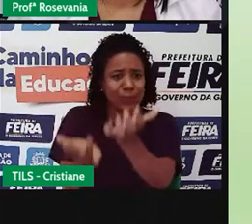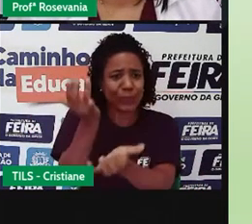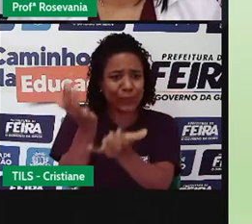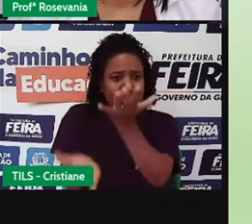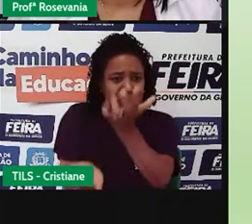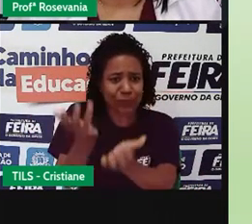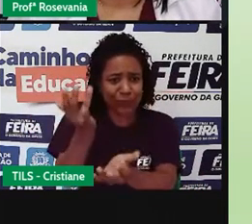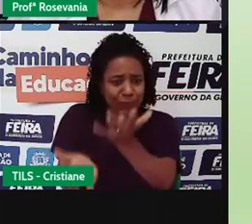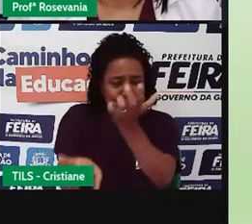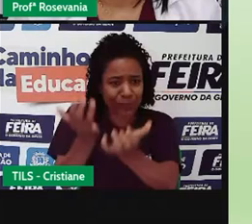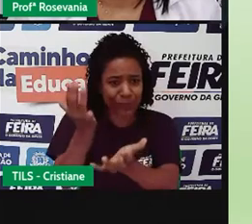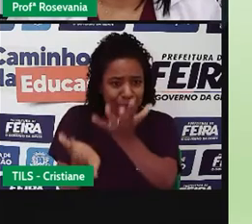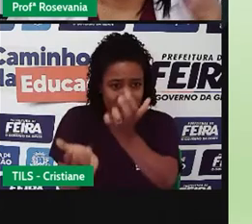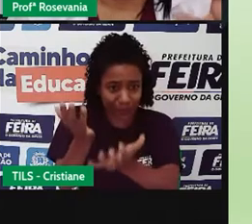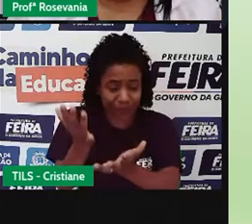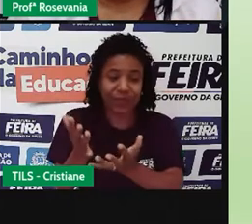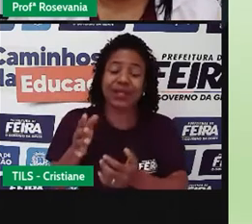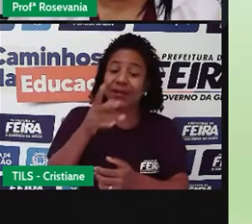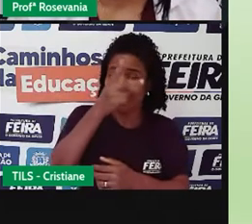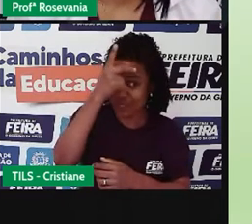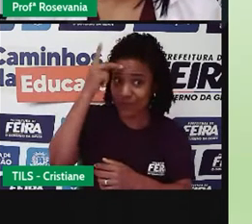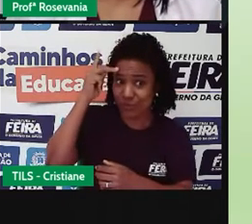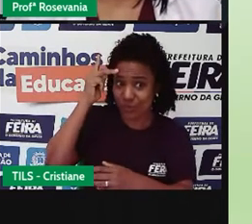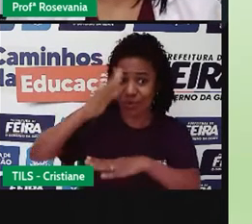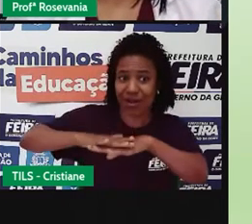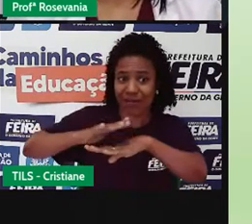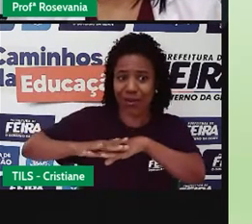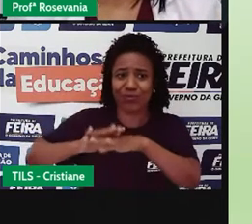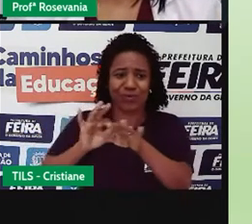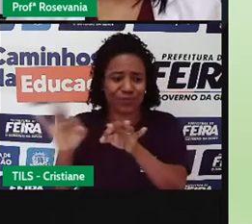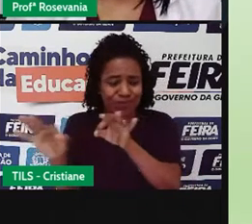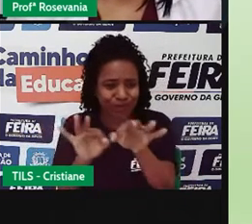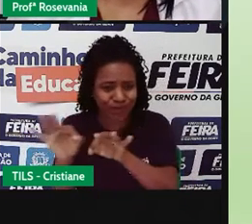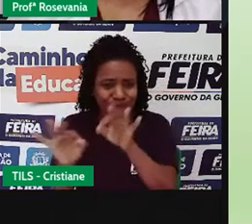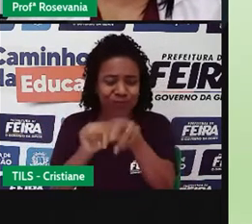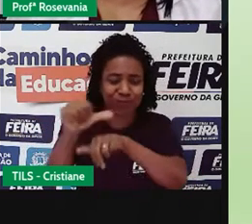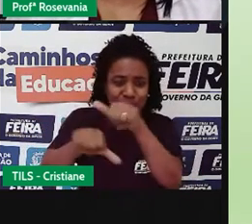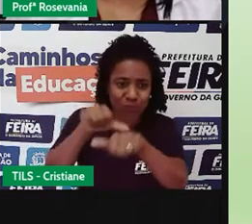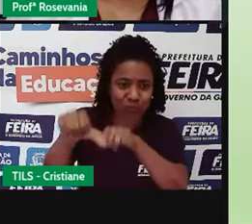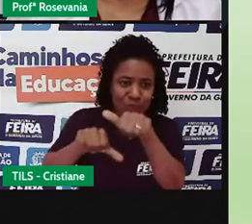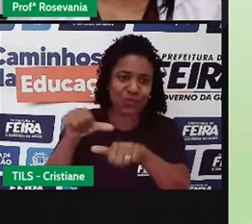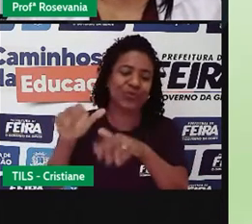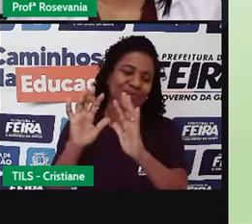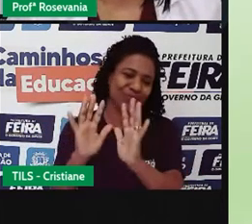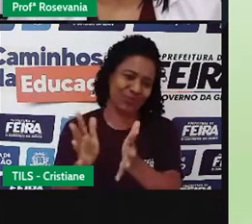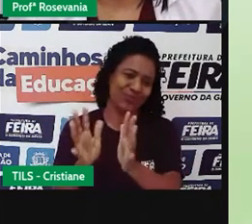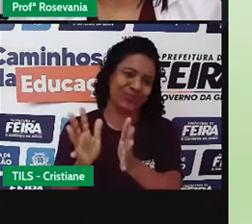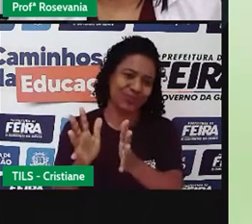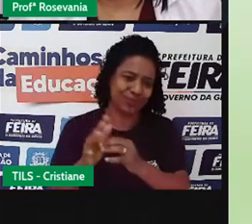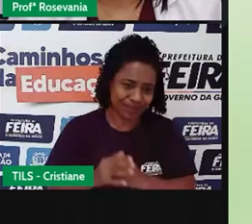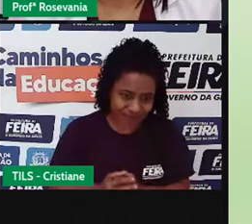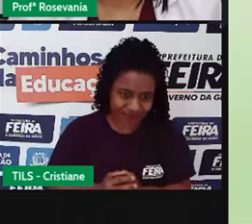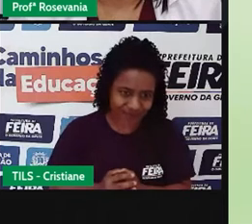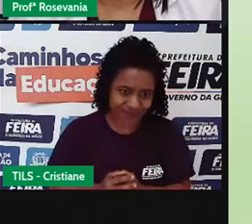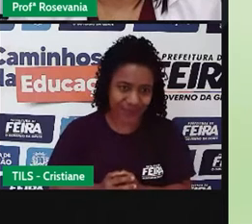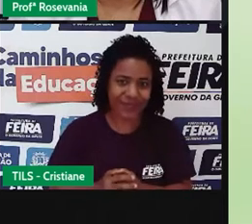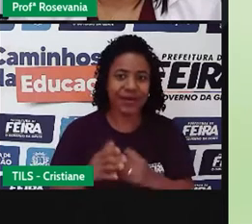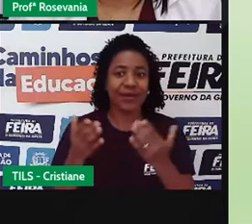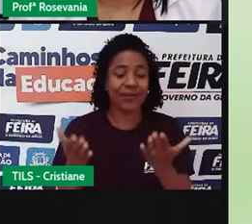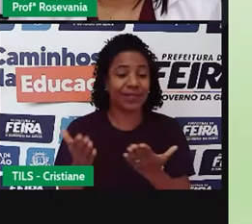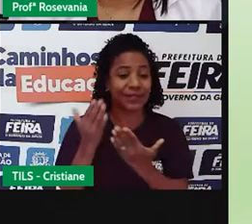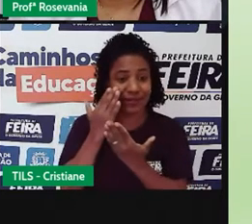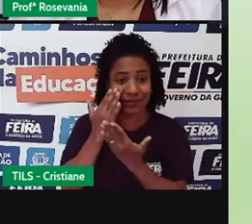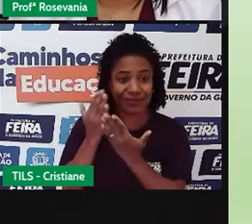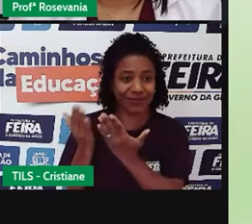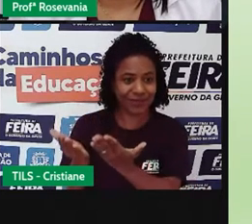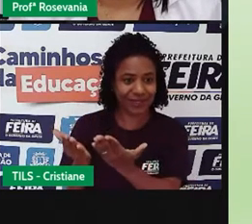mais, né, antropotização aqui, ou seja, alteração feita pelo homem. Mas, ainda assim, a gente tem, né, representando aqui